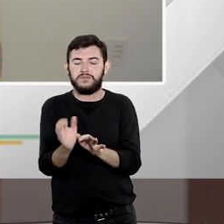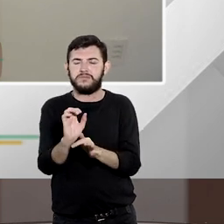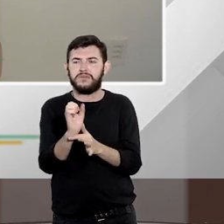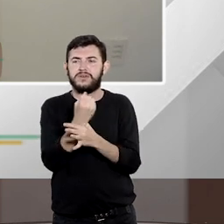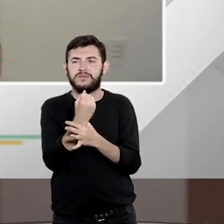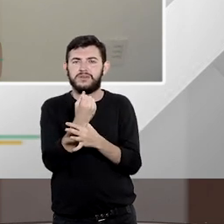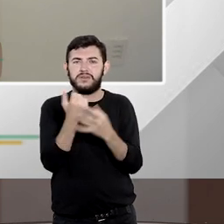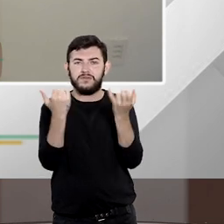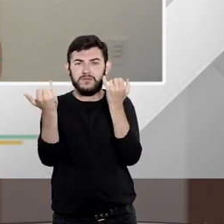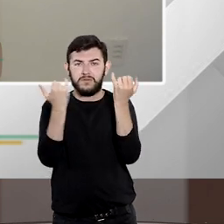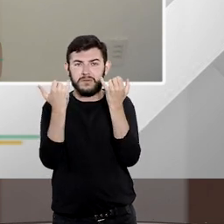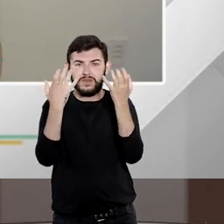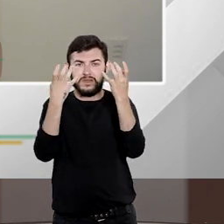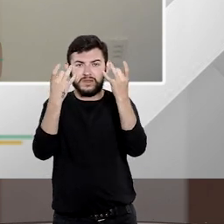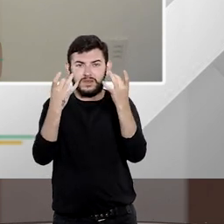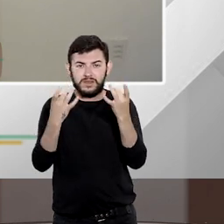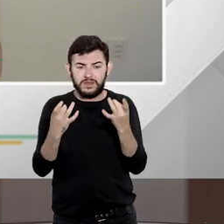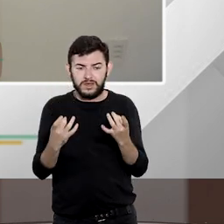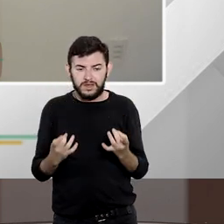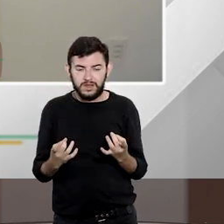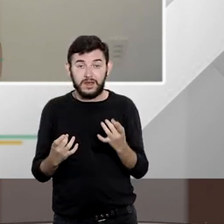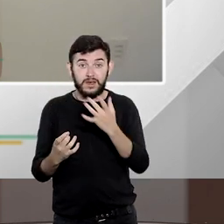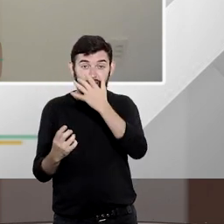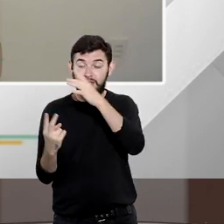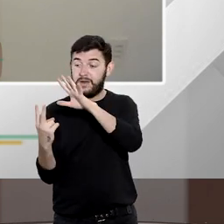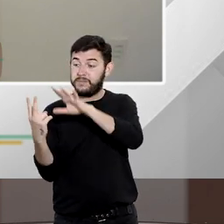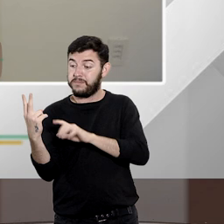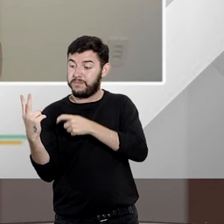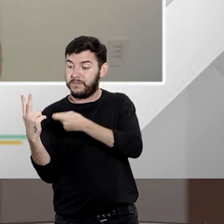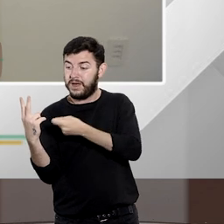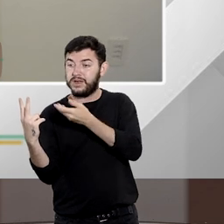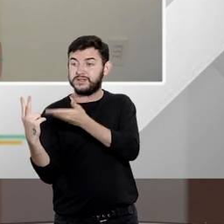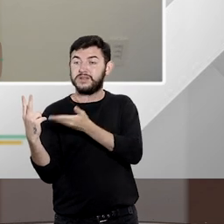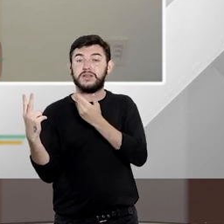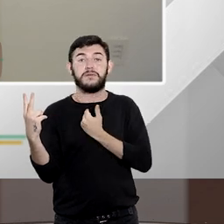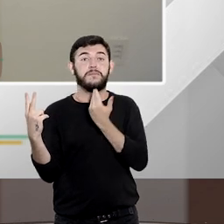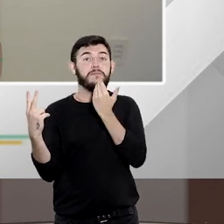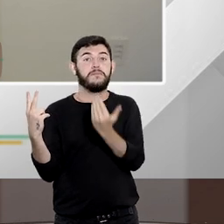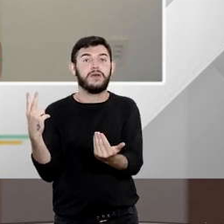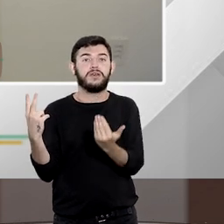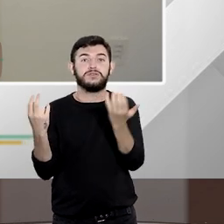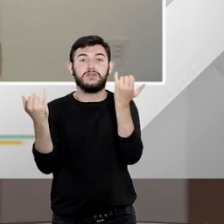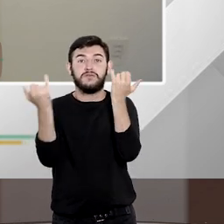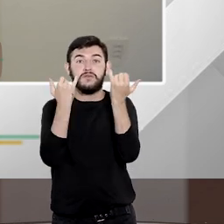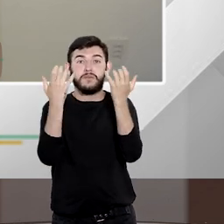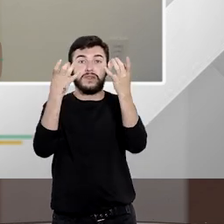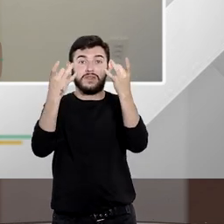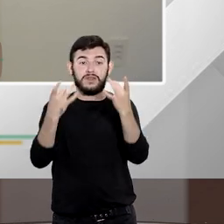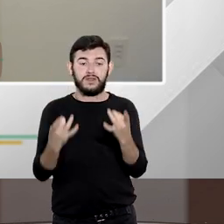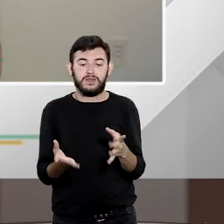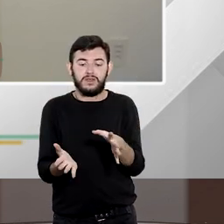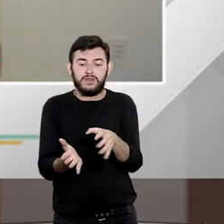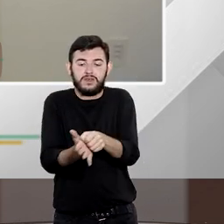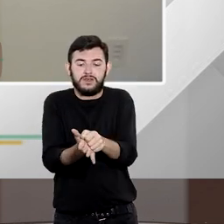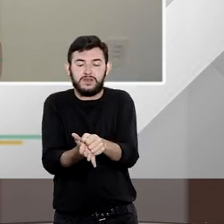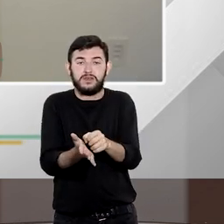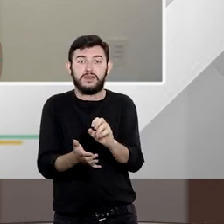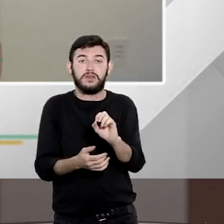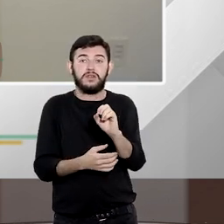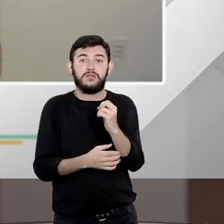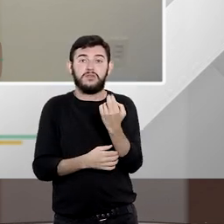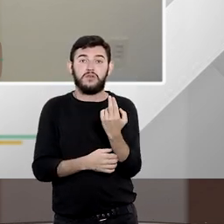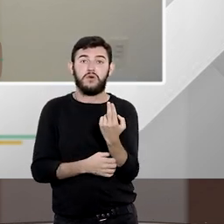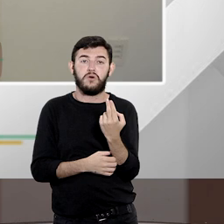conhecimento assim assegurar a parte que pede né o conhecimento de informações constantes de registros ou bancos